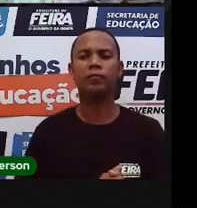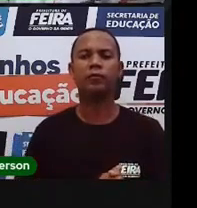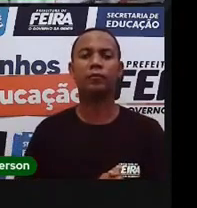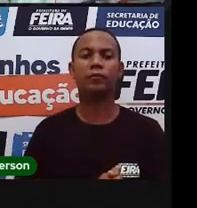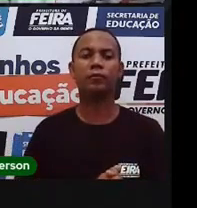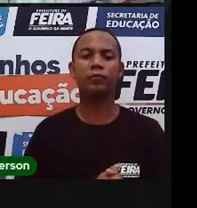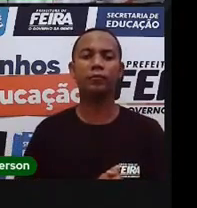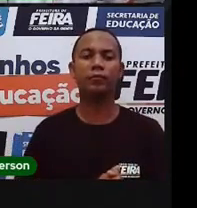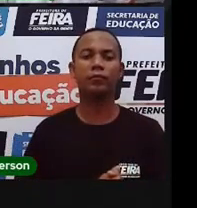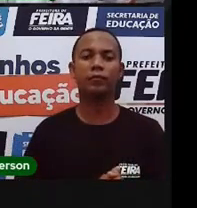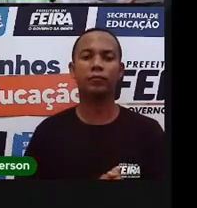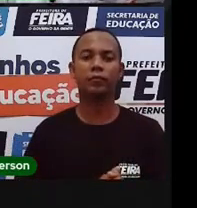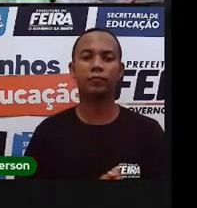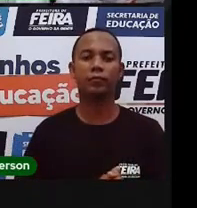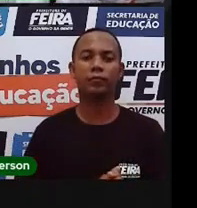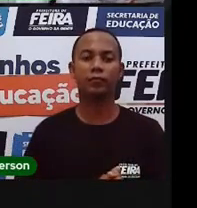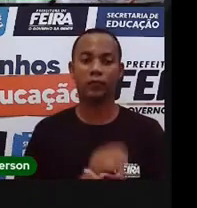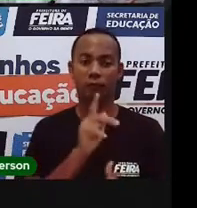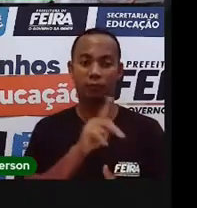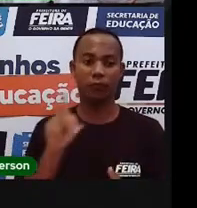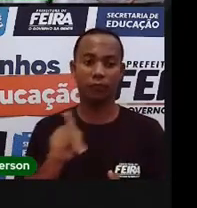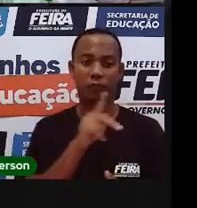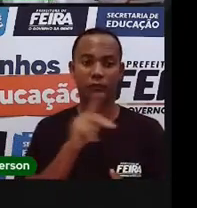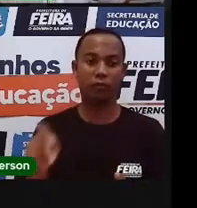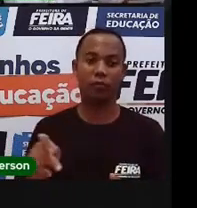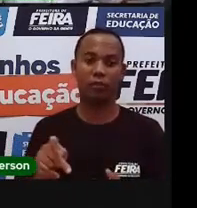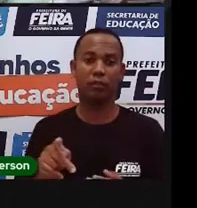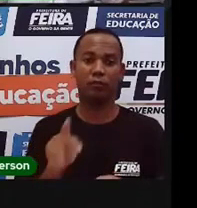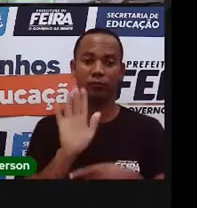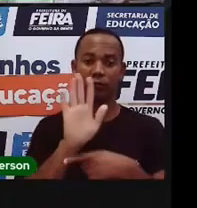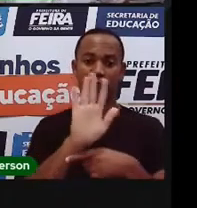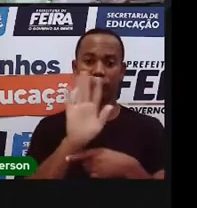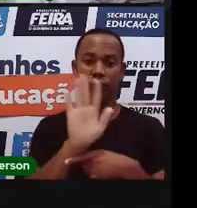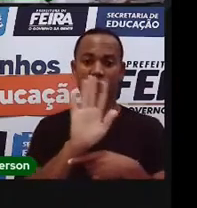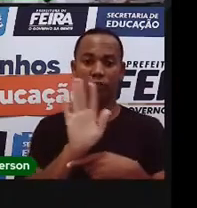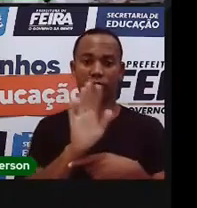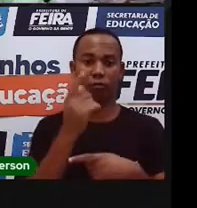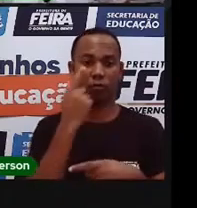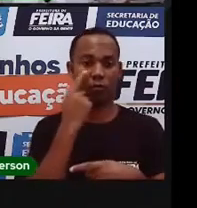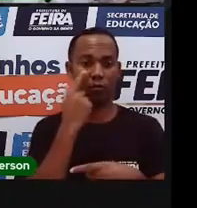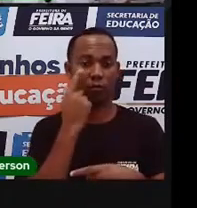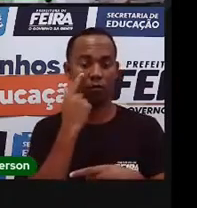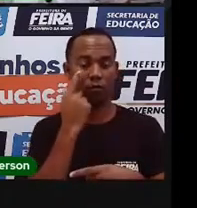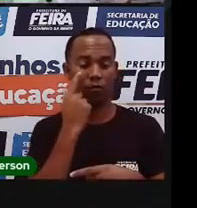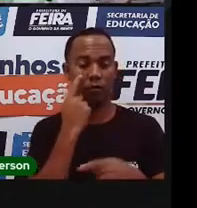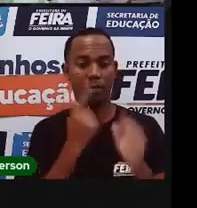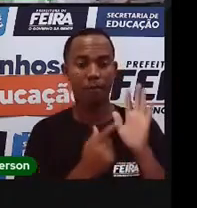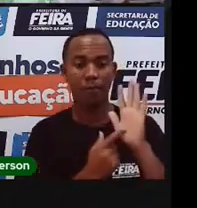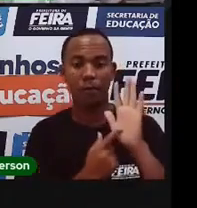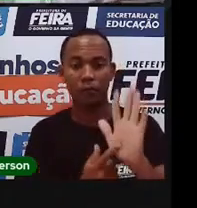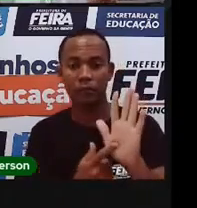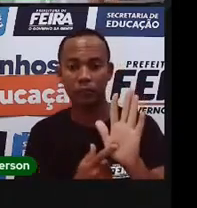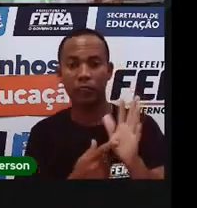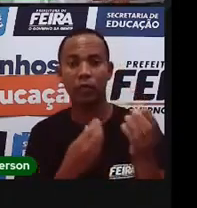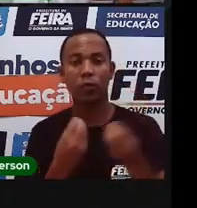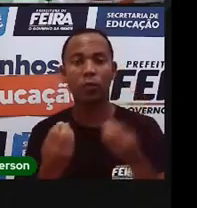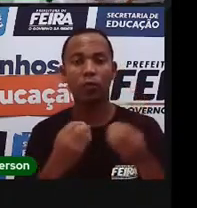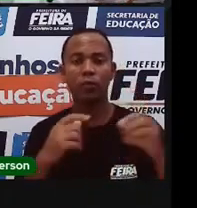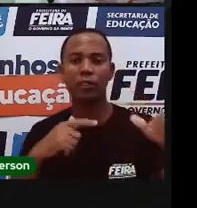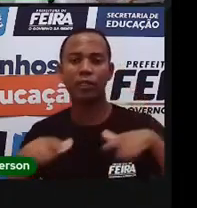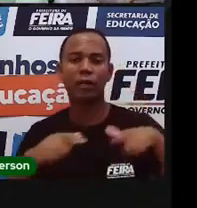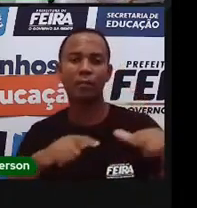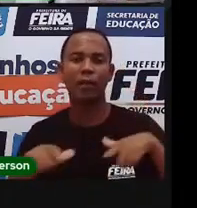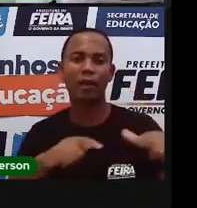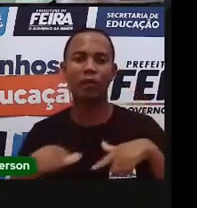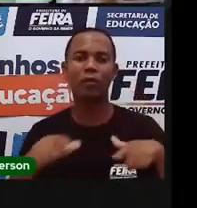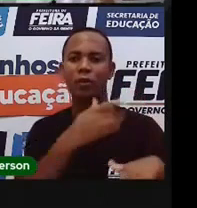Bom, a Pró vai passar para vocês, né, um vídeo que fala aí sobre serviços públicos, né, espera que vocês